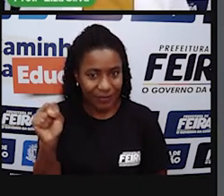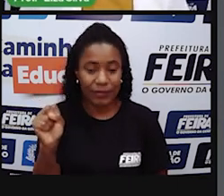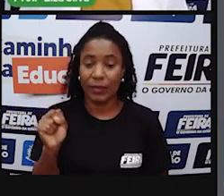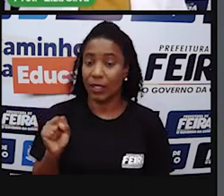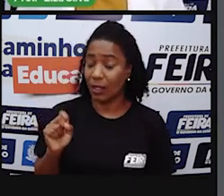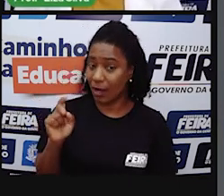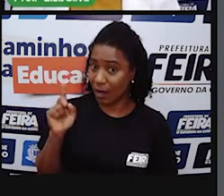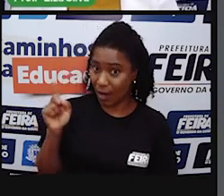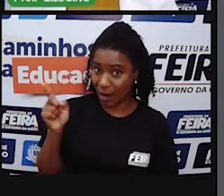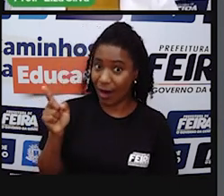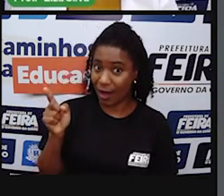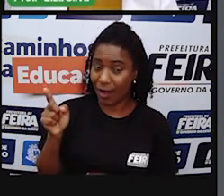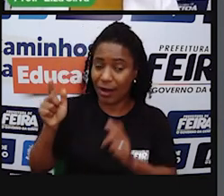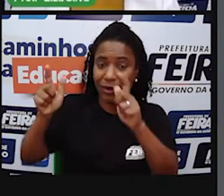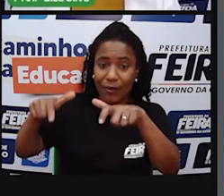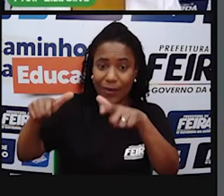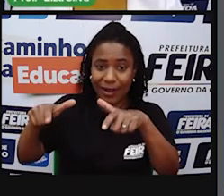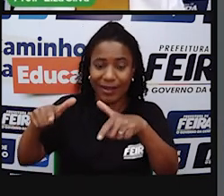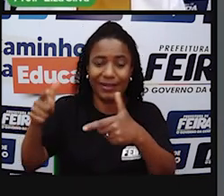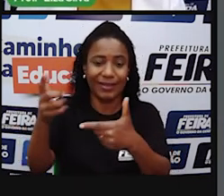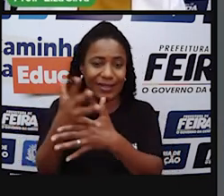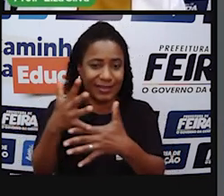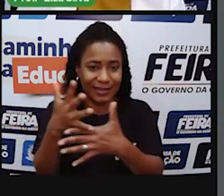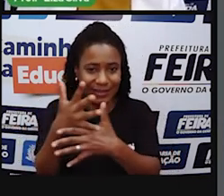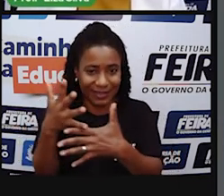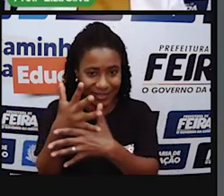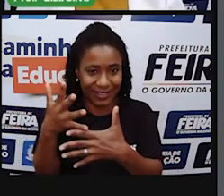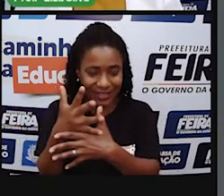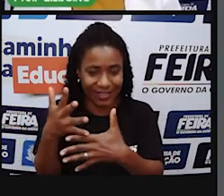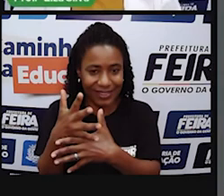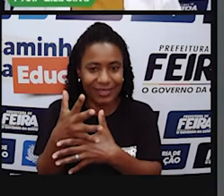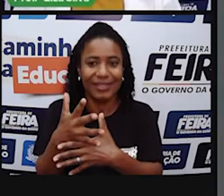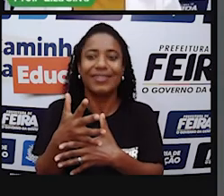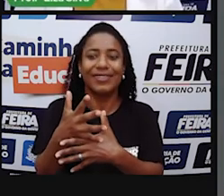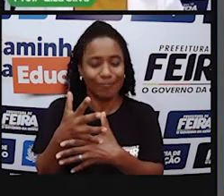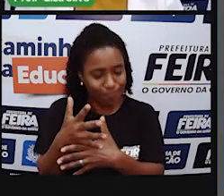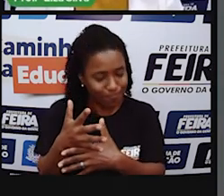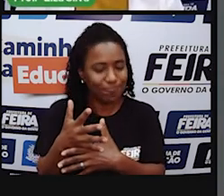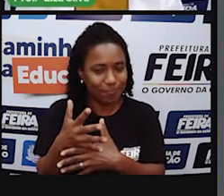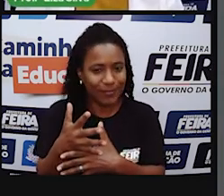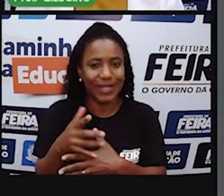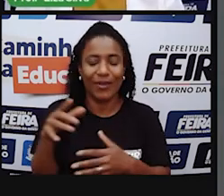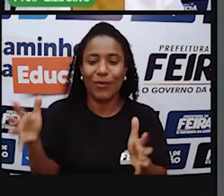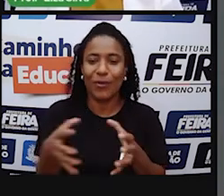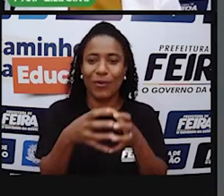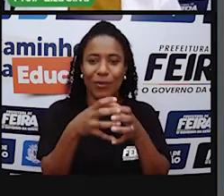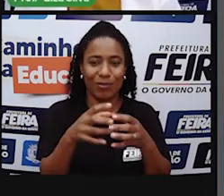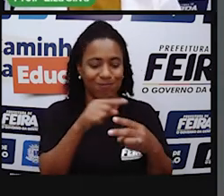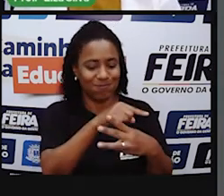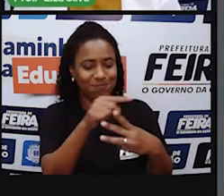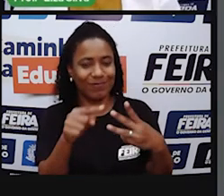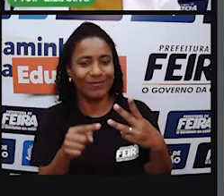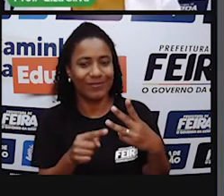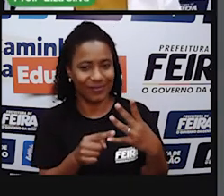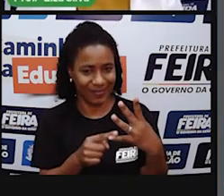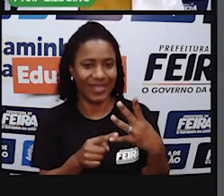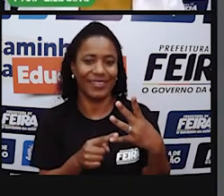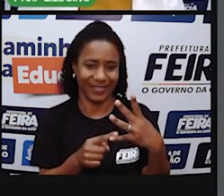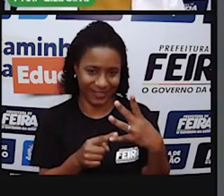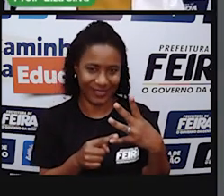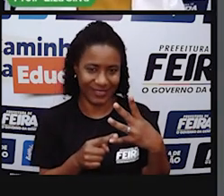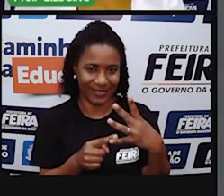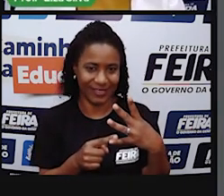viveram Na cidade De Liverpool Essa banda Ela era Formada Por John Lennon O McCartney George